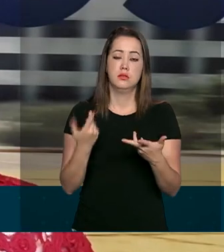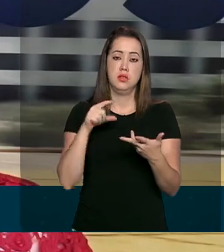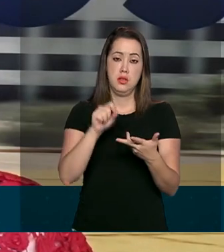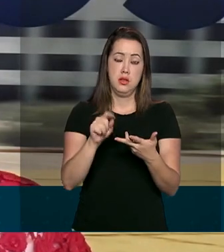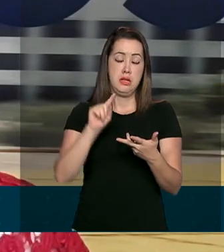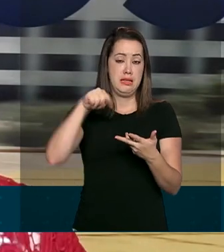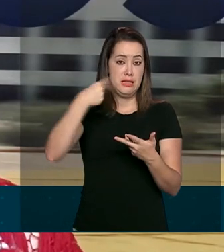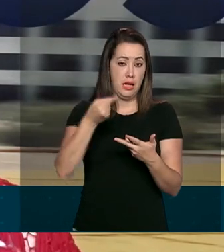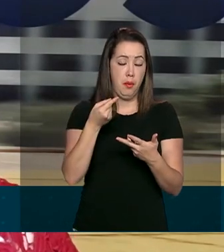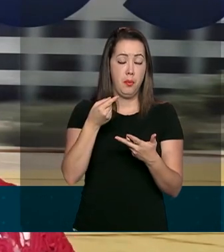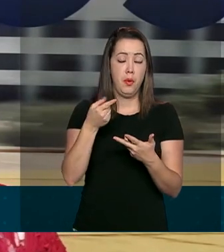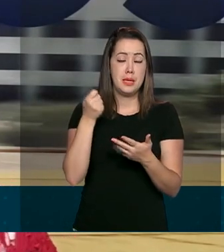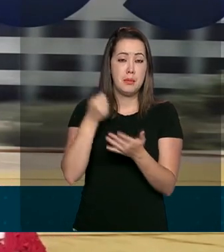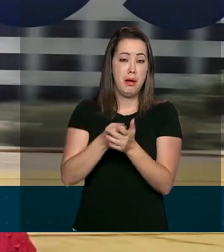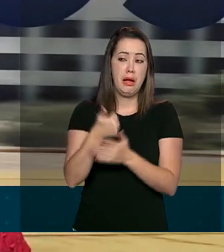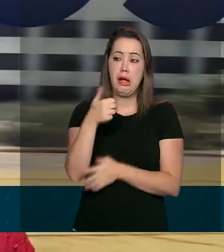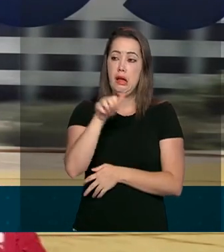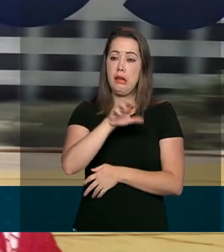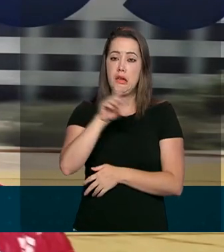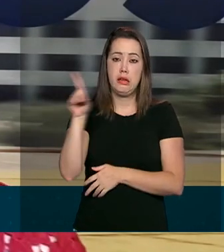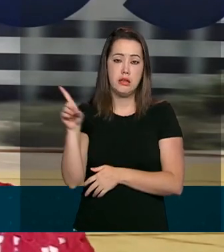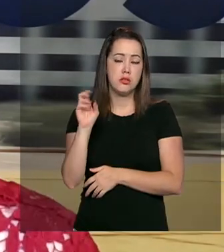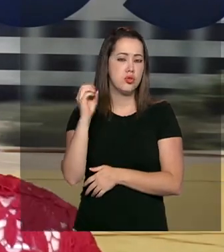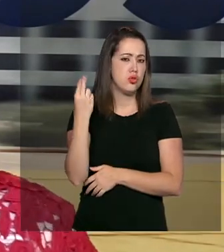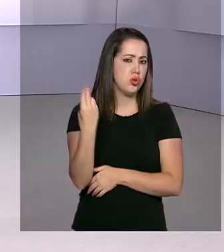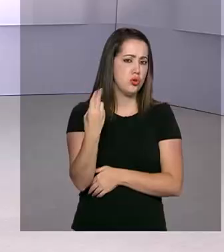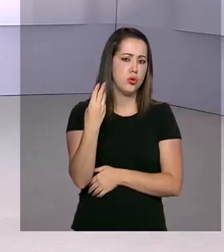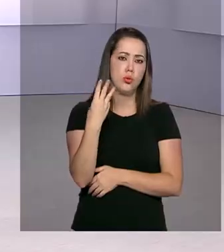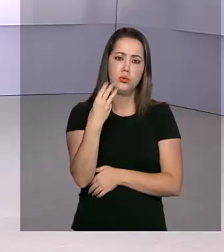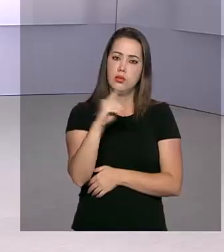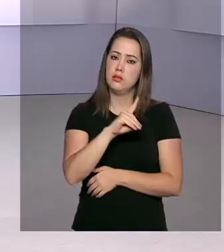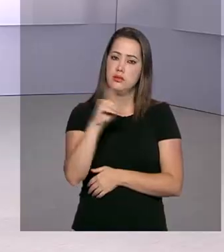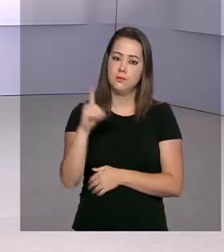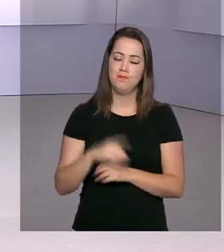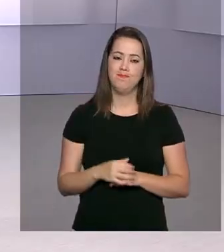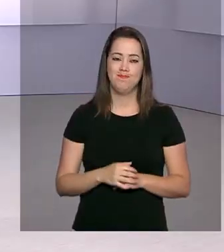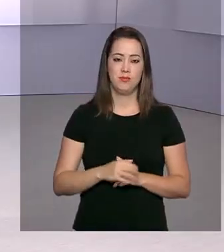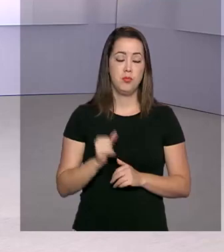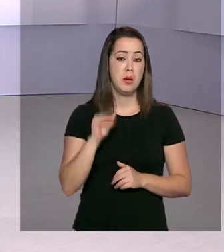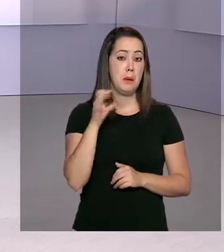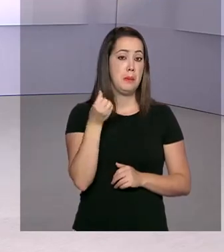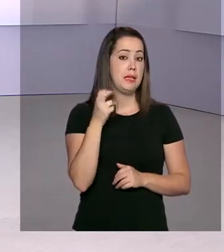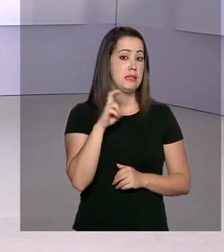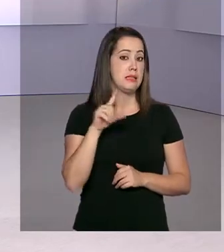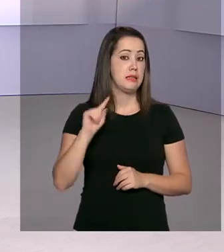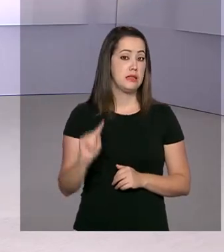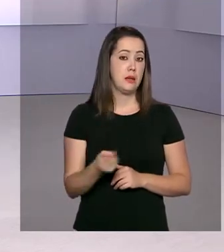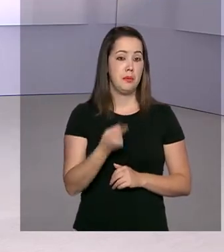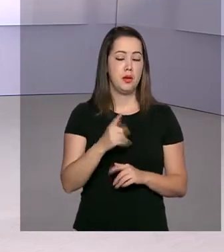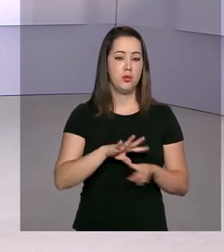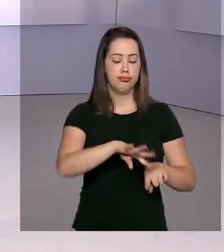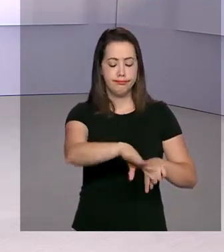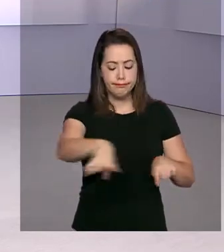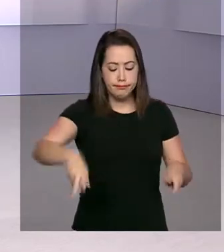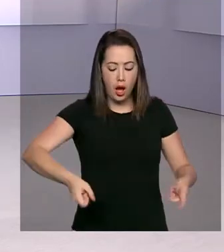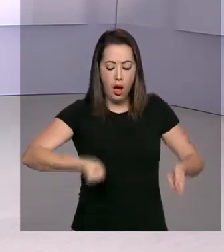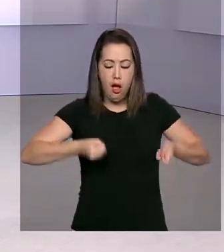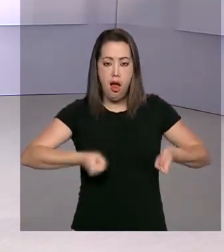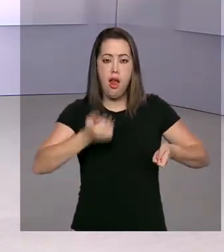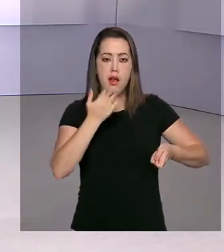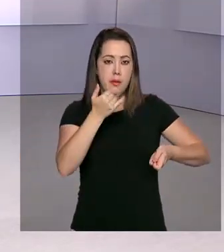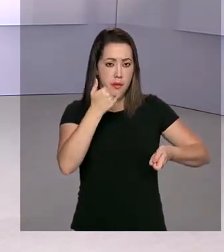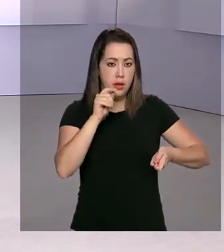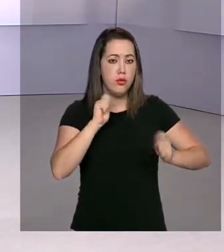e pagar daqui a 15 dias ou 30 dias. Mais de 65 mil cestas de alimentos foram